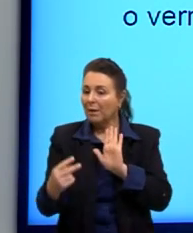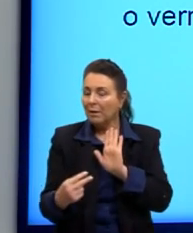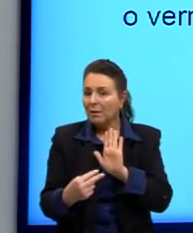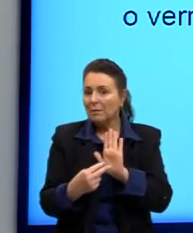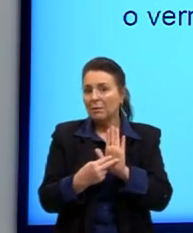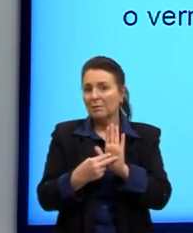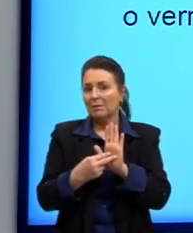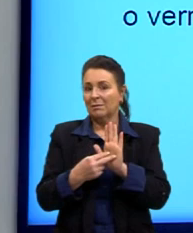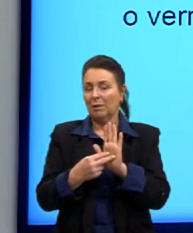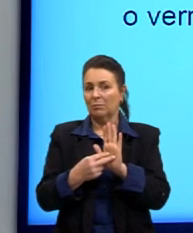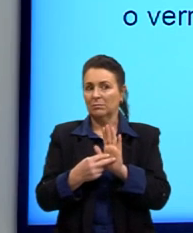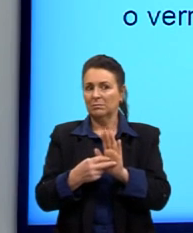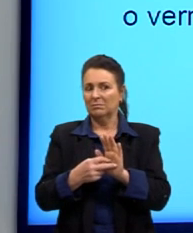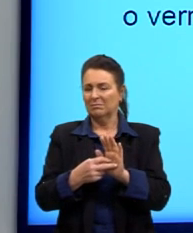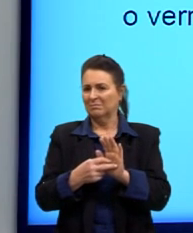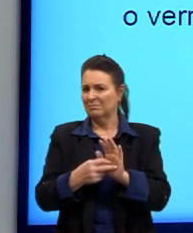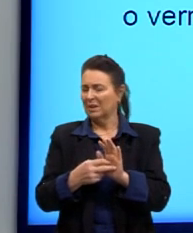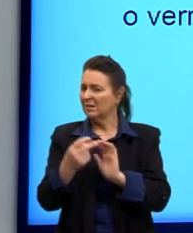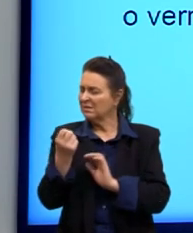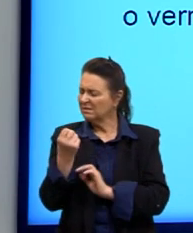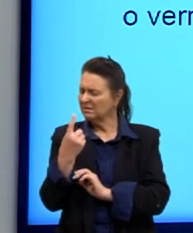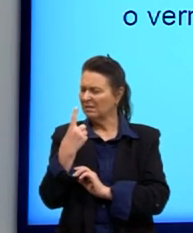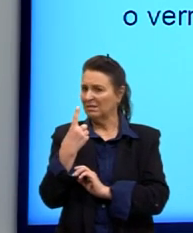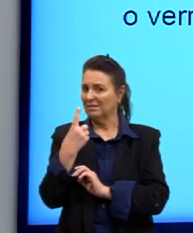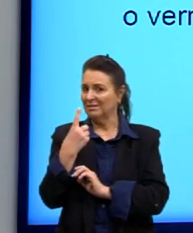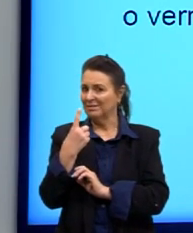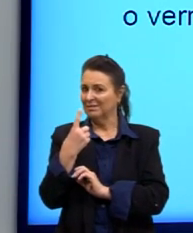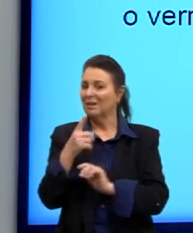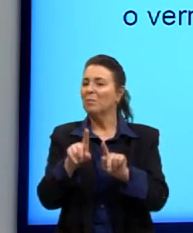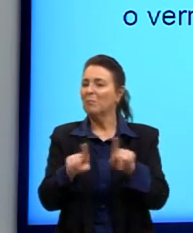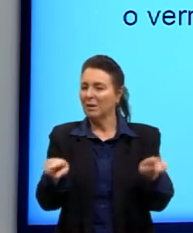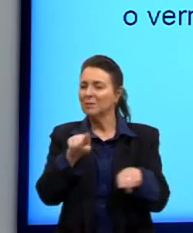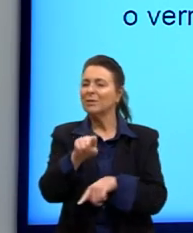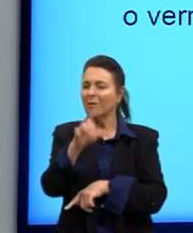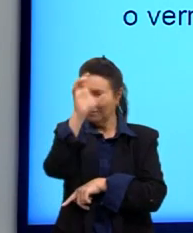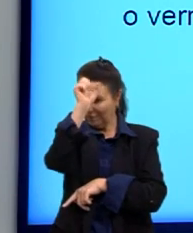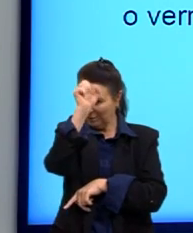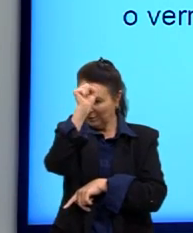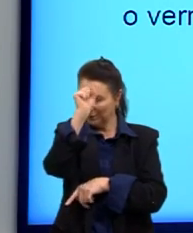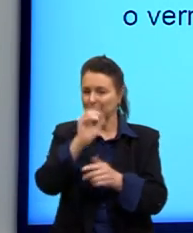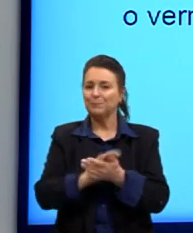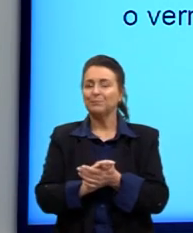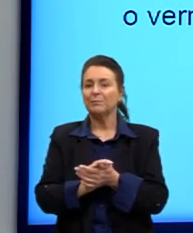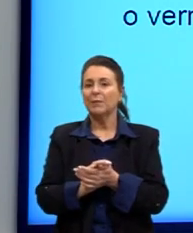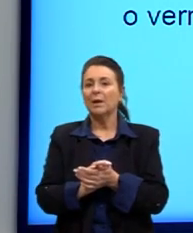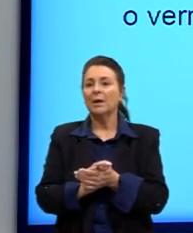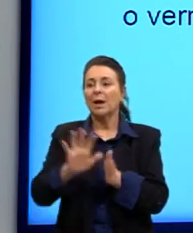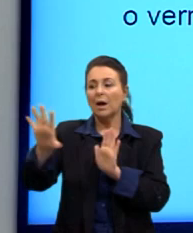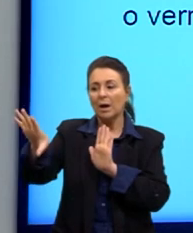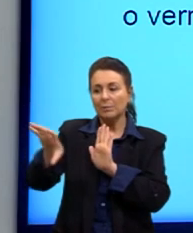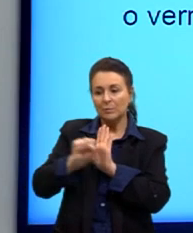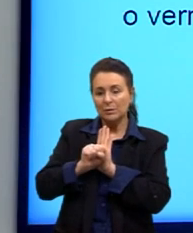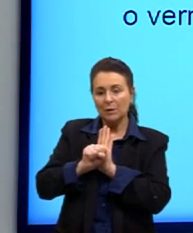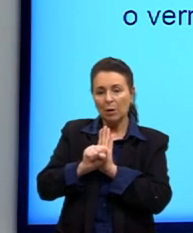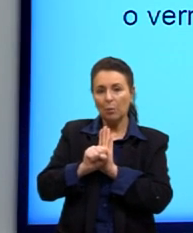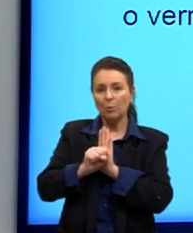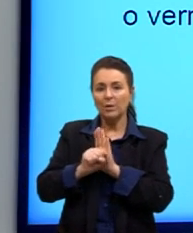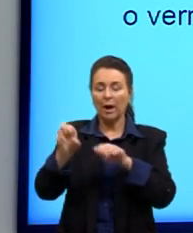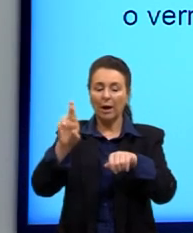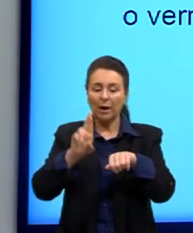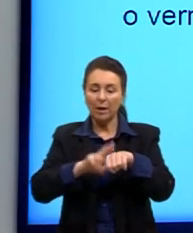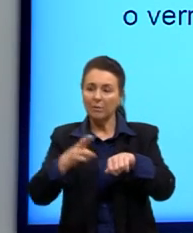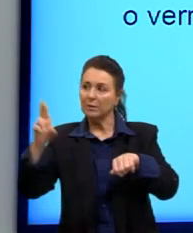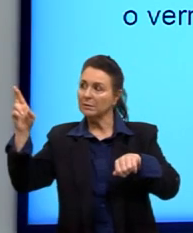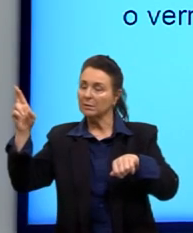pode parecer um pouco estranho, mas vai dar tudo certo. Vamos lá. Absorção e reflexão da luz. A gente já